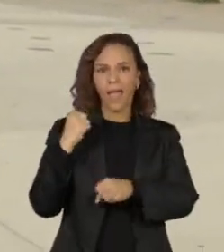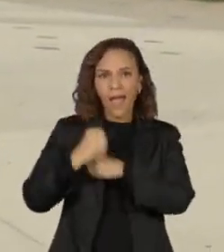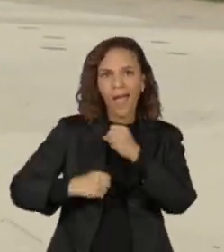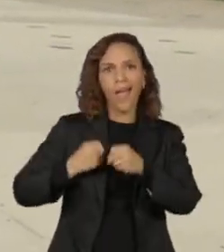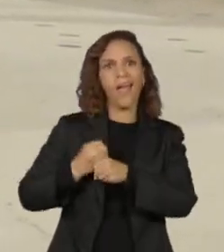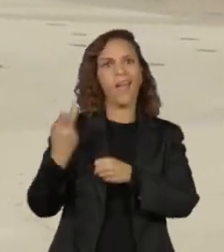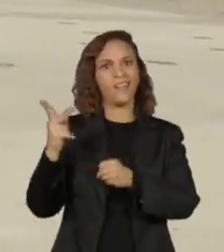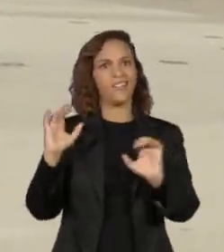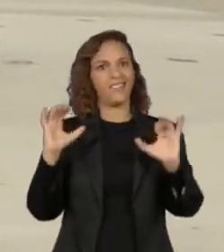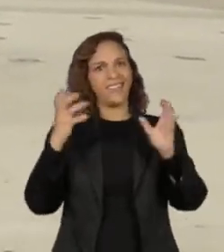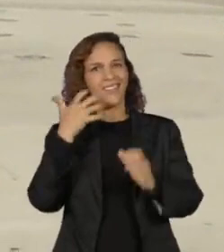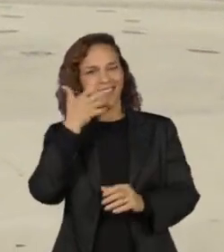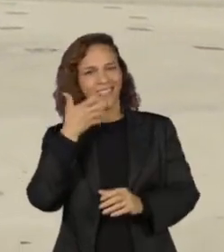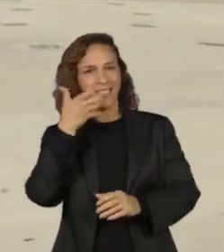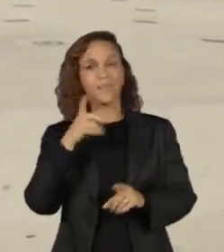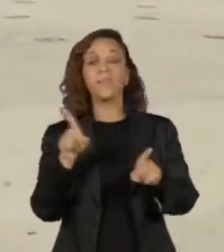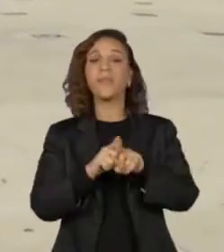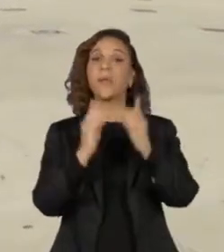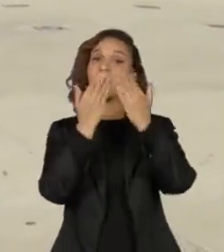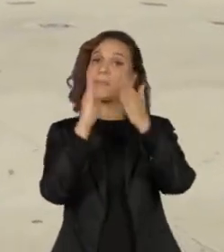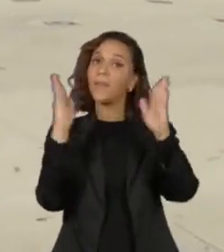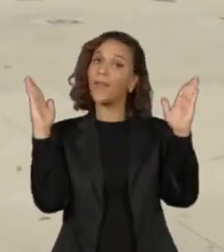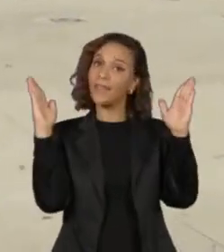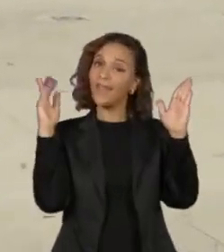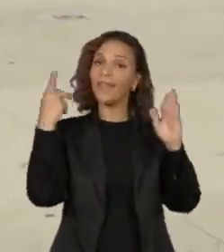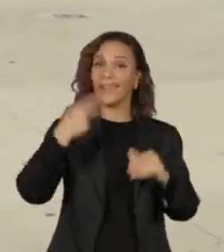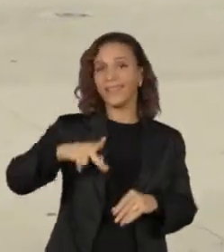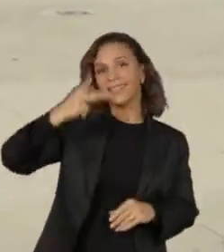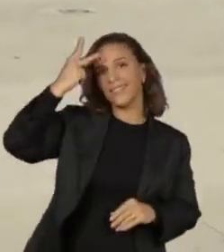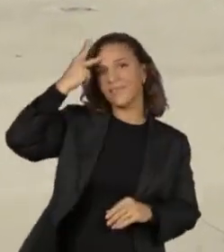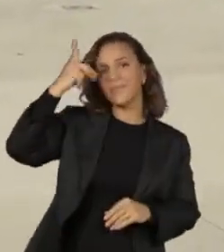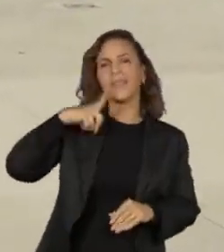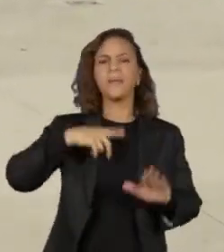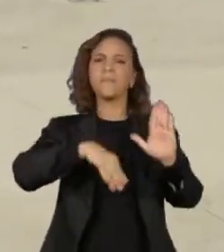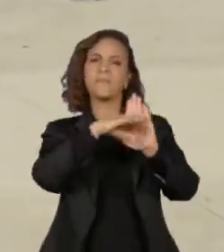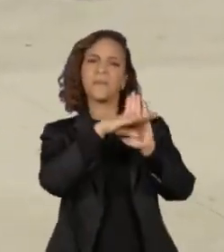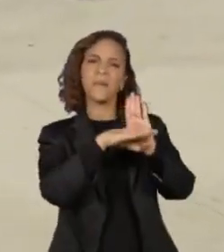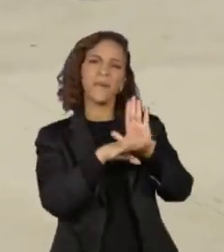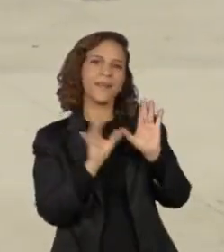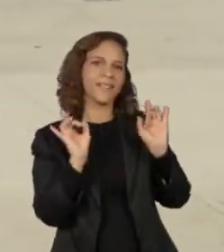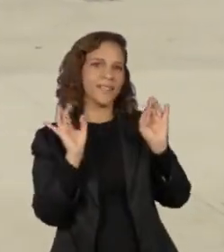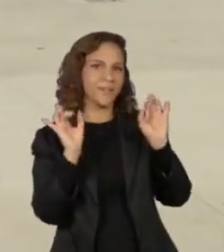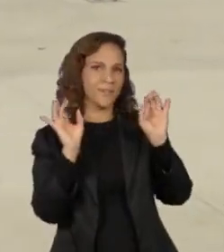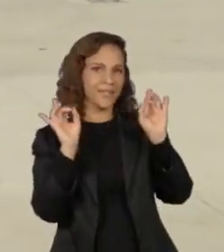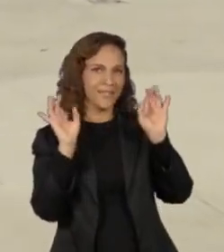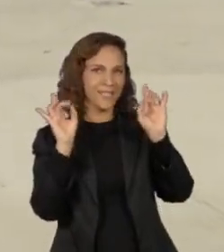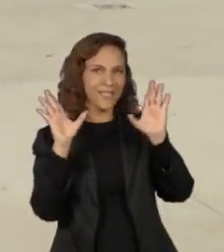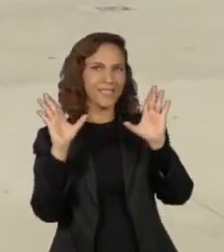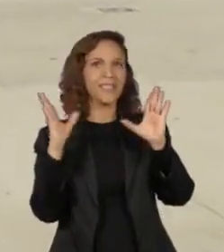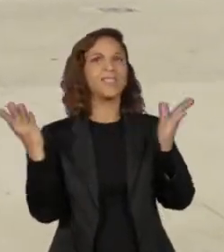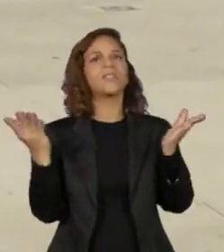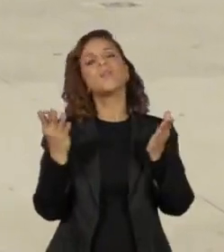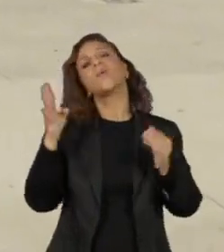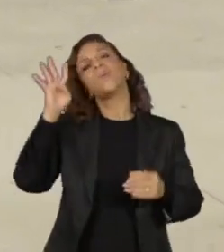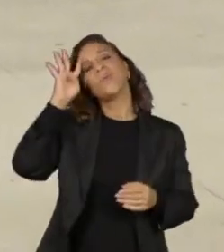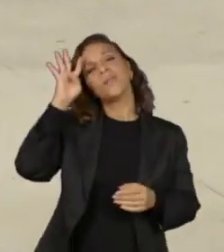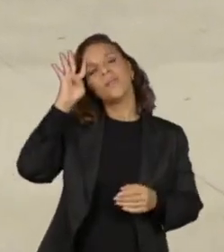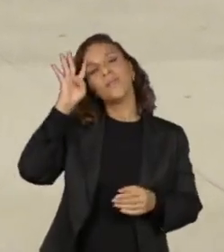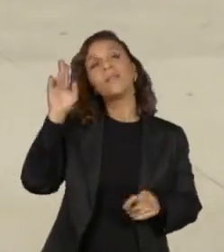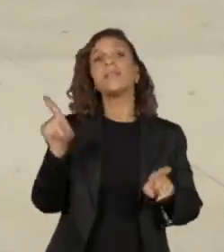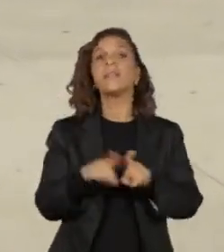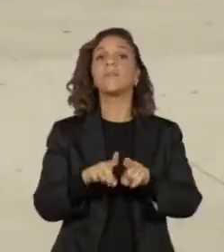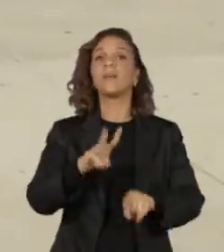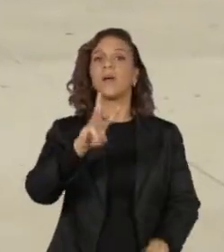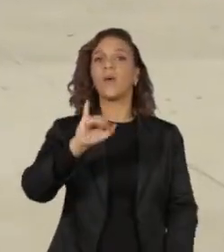Também nas bibliotecas da cidade, há programação especial ao longo desta quarta-feira. E o